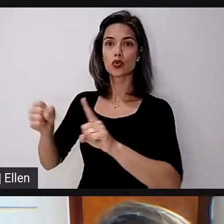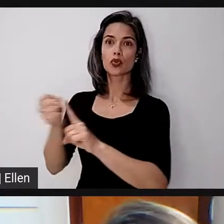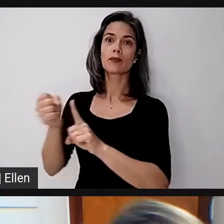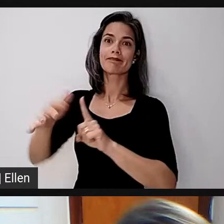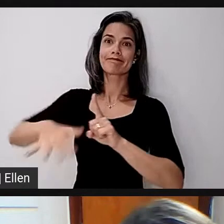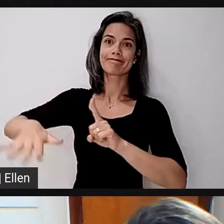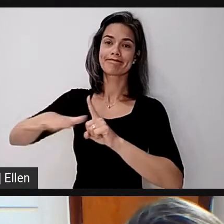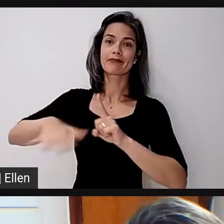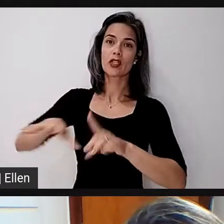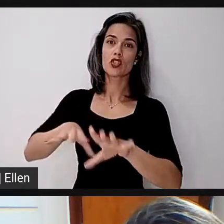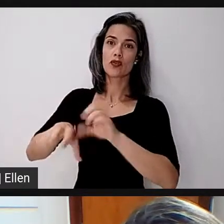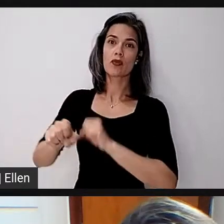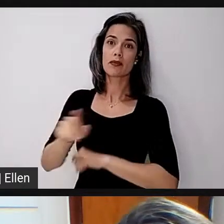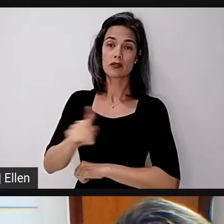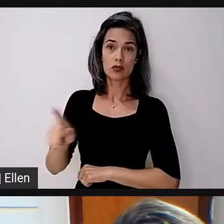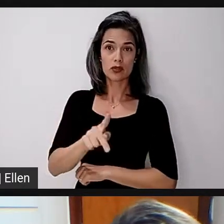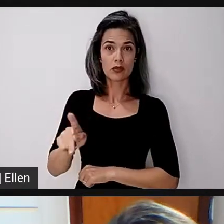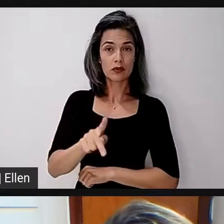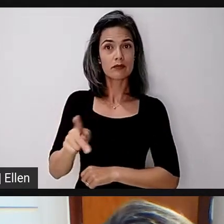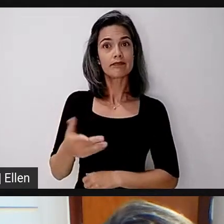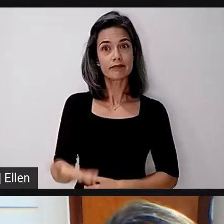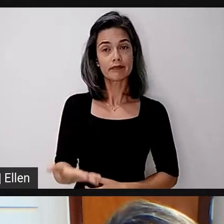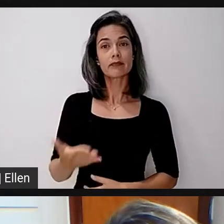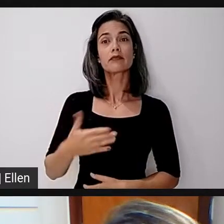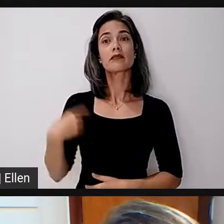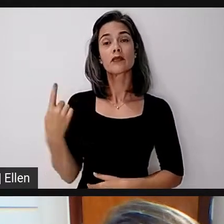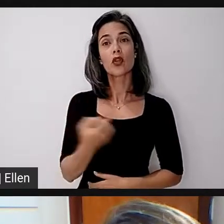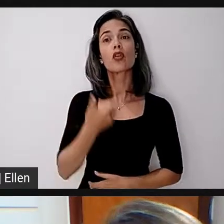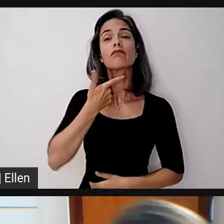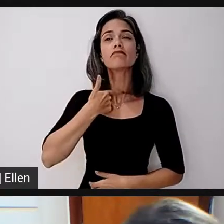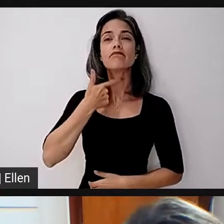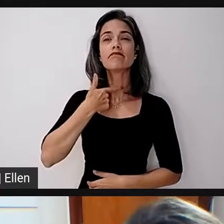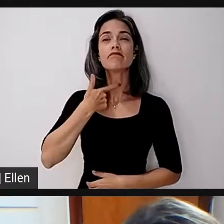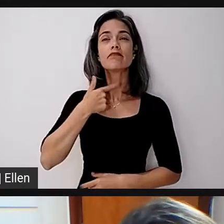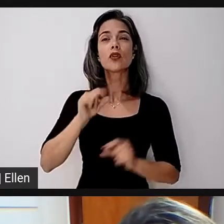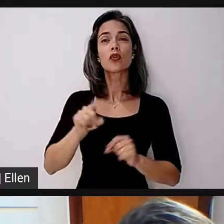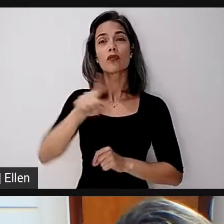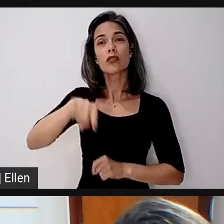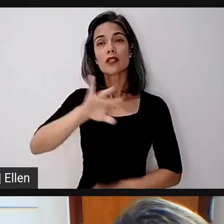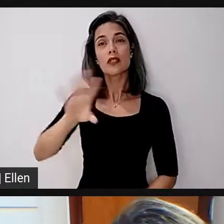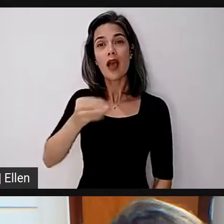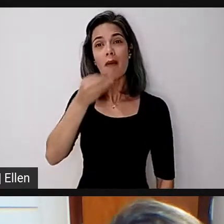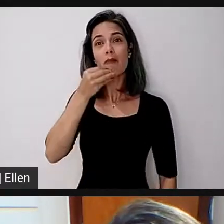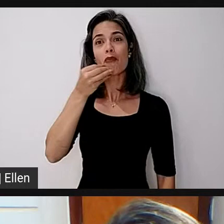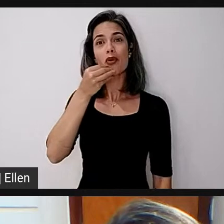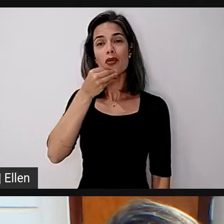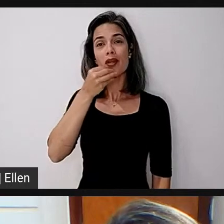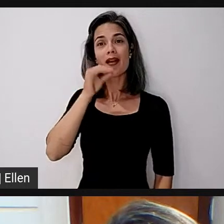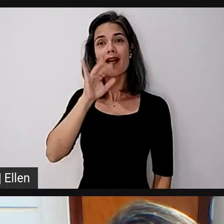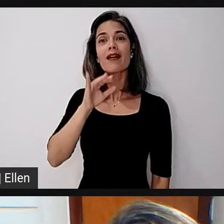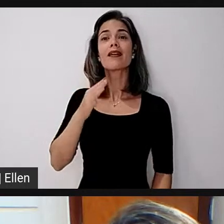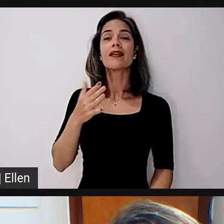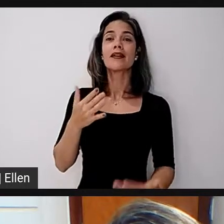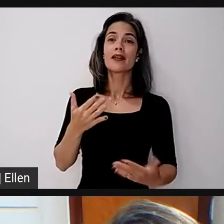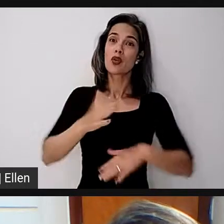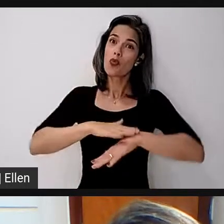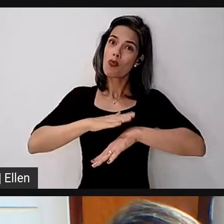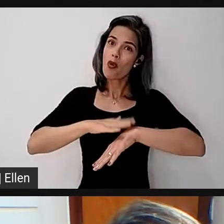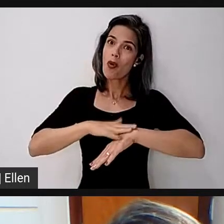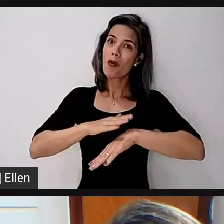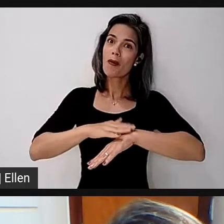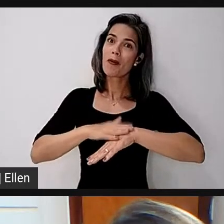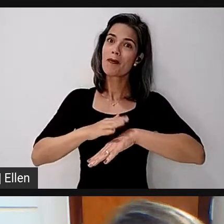formação de professores. Então, a gente deseja que vocês aproveitem a oportunidade de estarem aqui